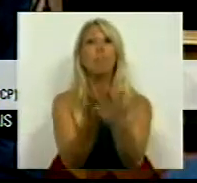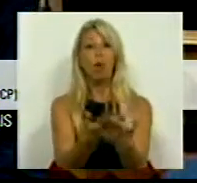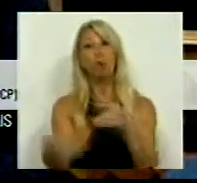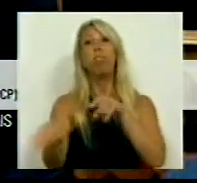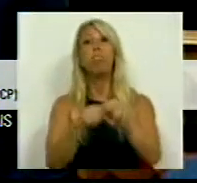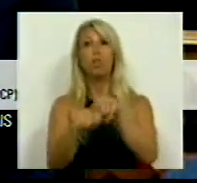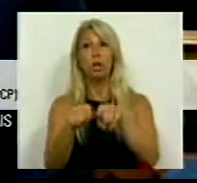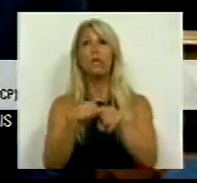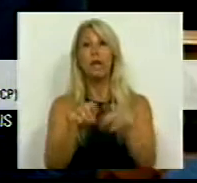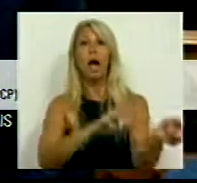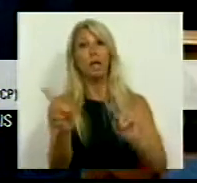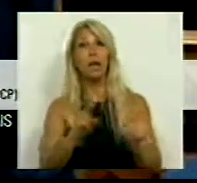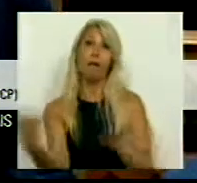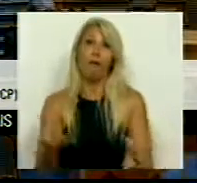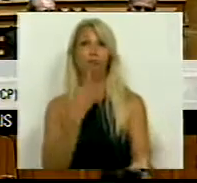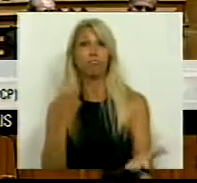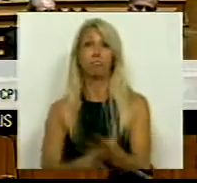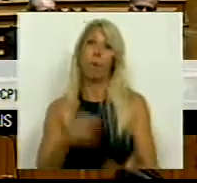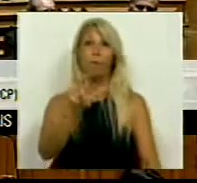alternativa é realmente o PCP. Muito obrigado.